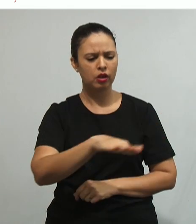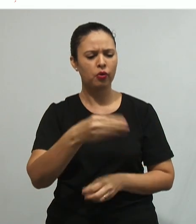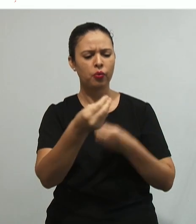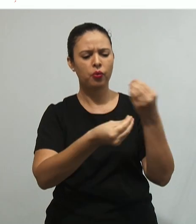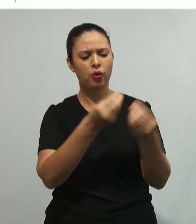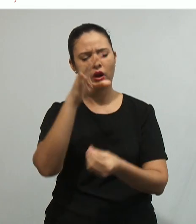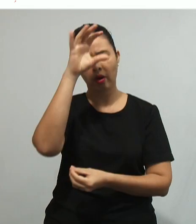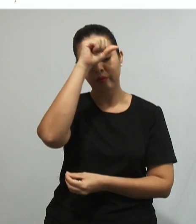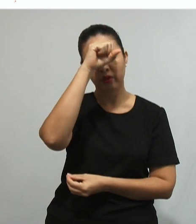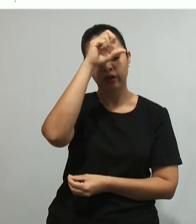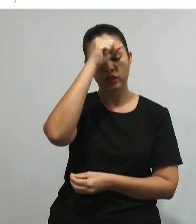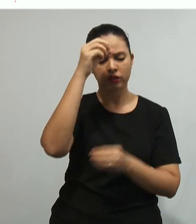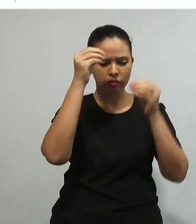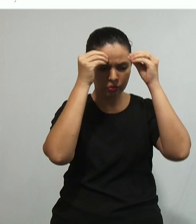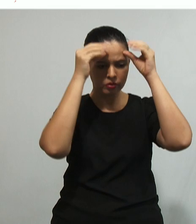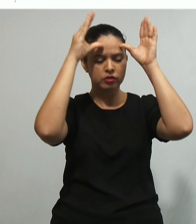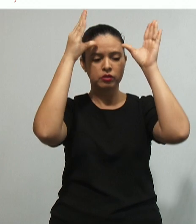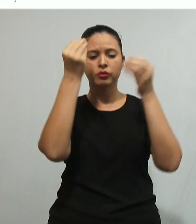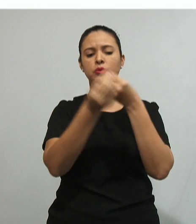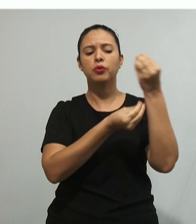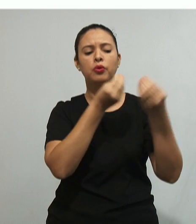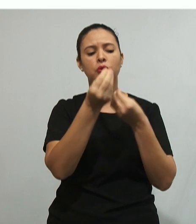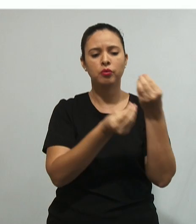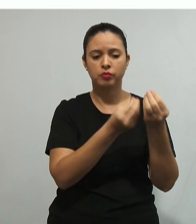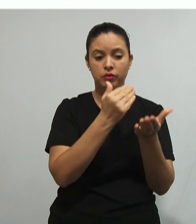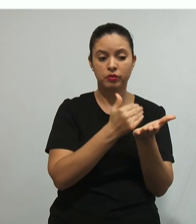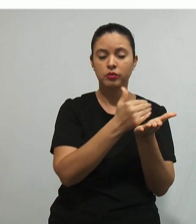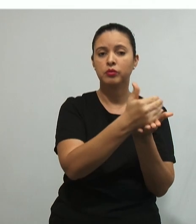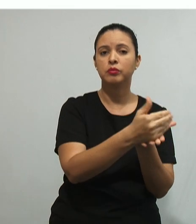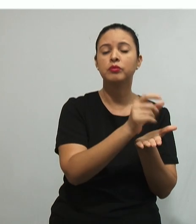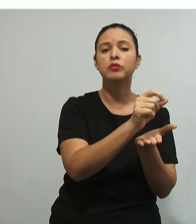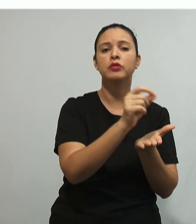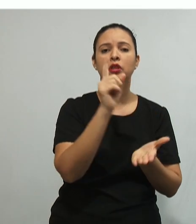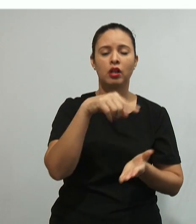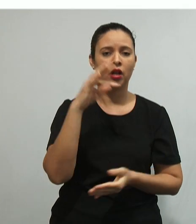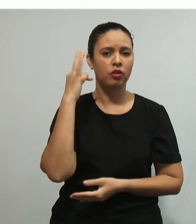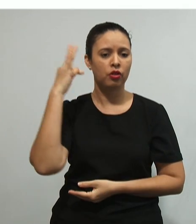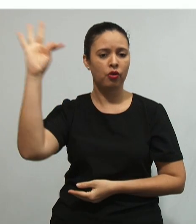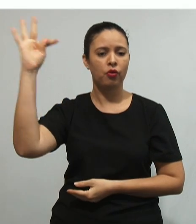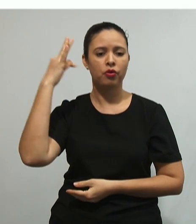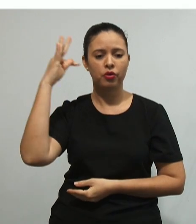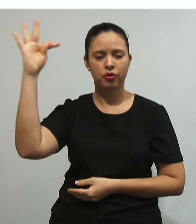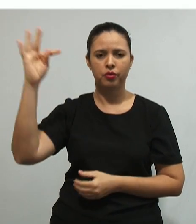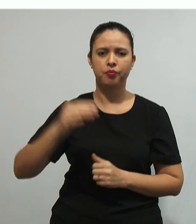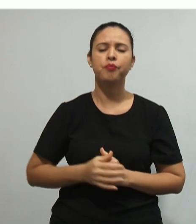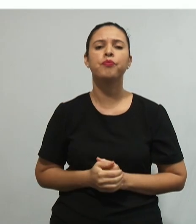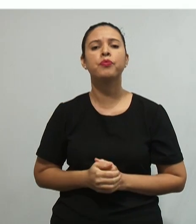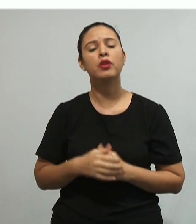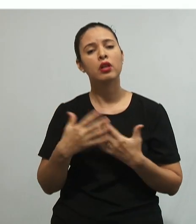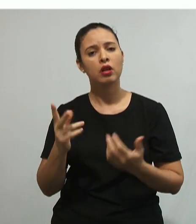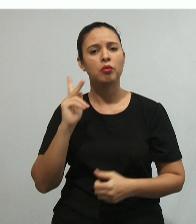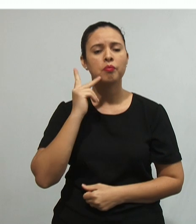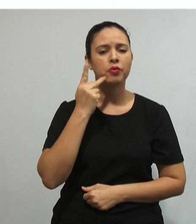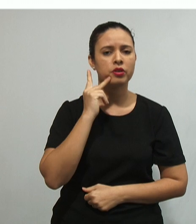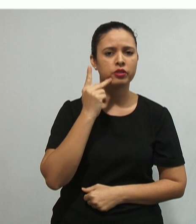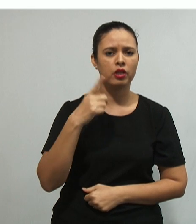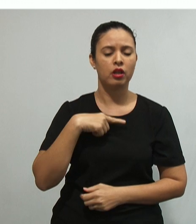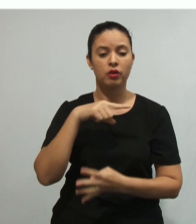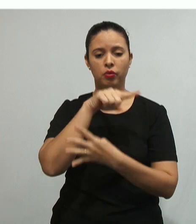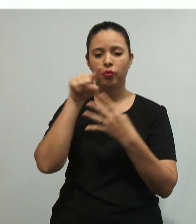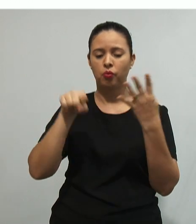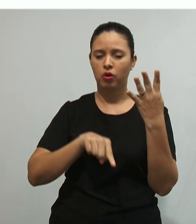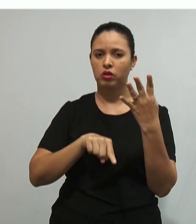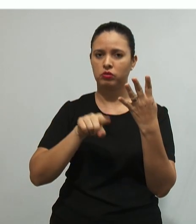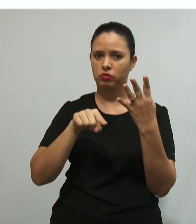seus conhecimentos. E a partir disso, ele formulou a sua teoria. Então, para o Piaget, são quatro os